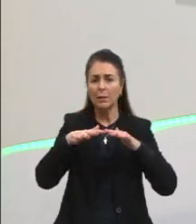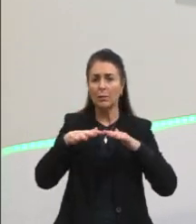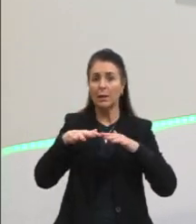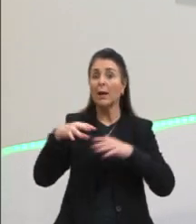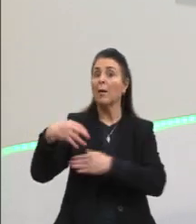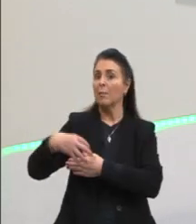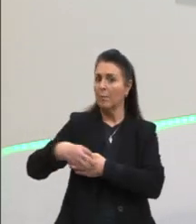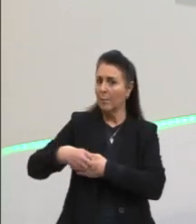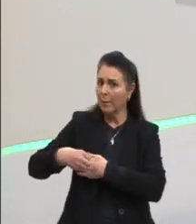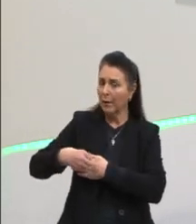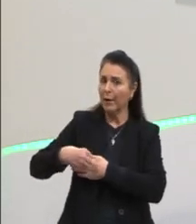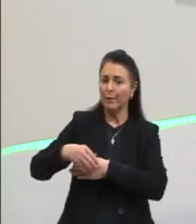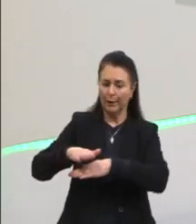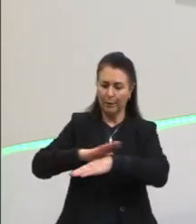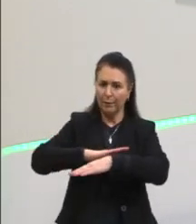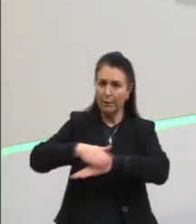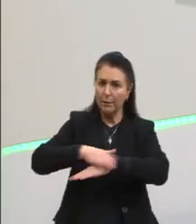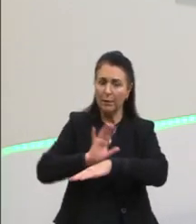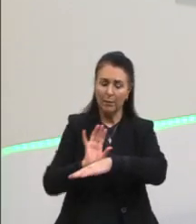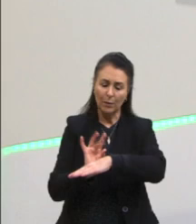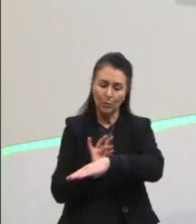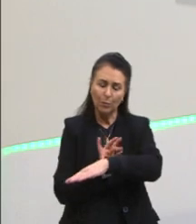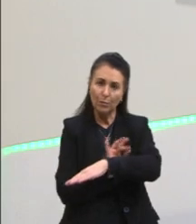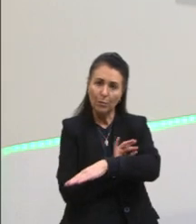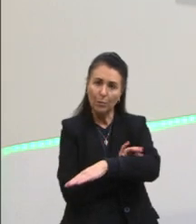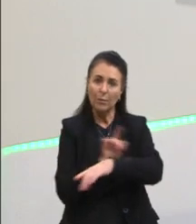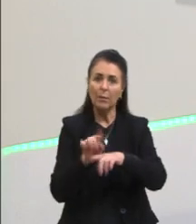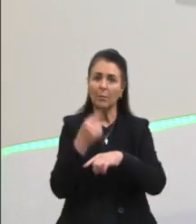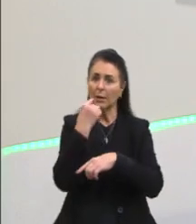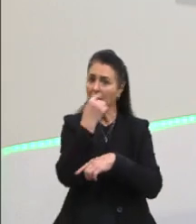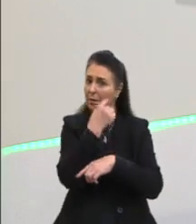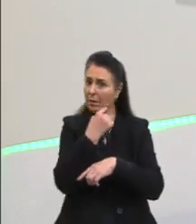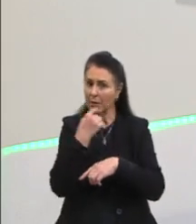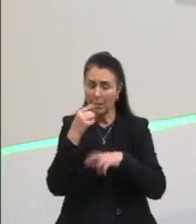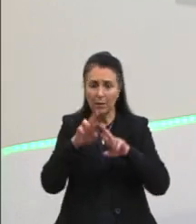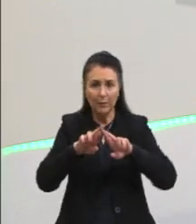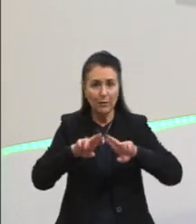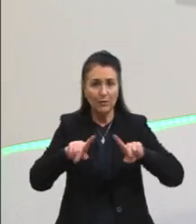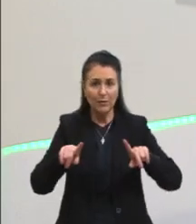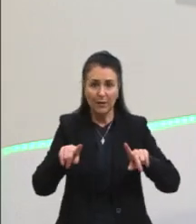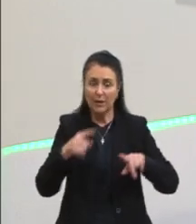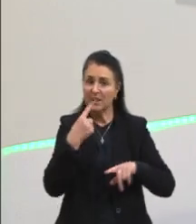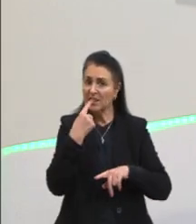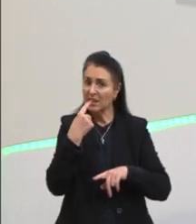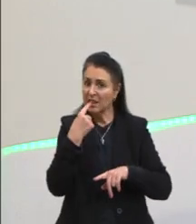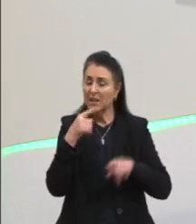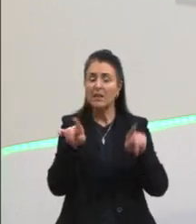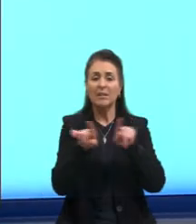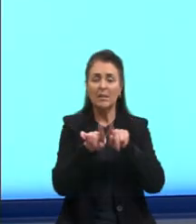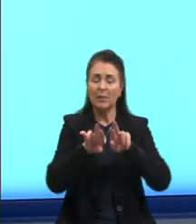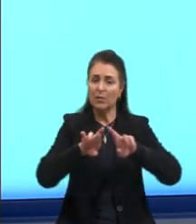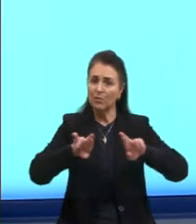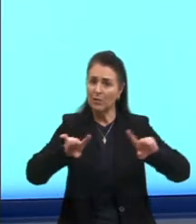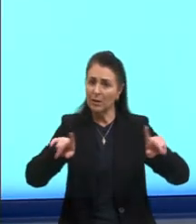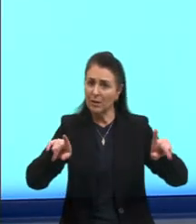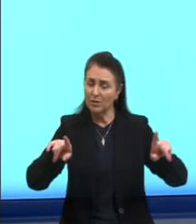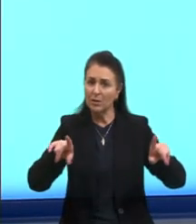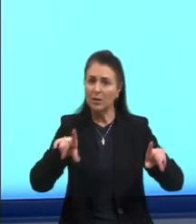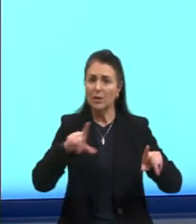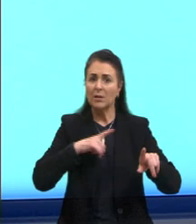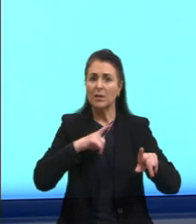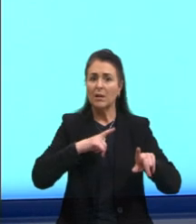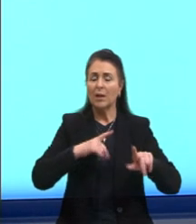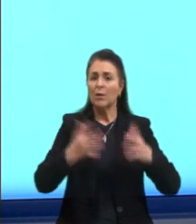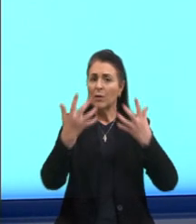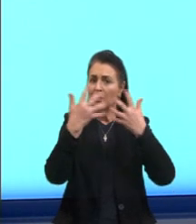sebácea. Sudorípara. Dentes diferenciados. Diferentes. Os dentes diferentes com funções